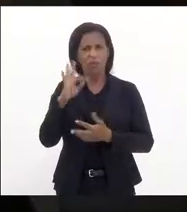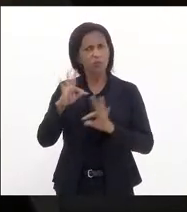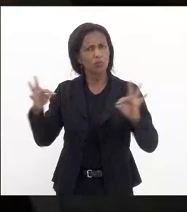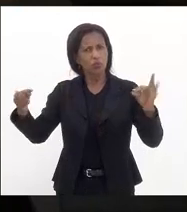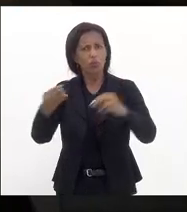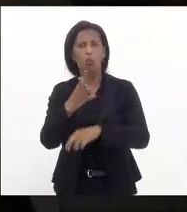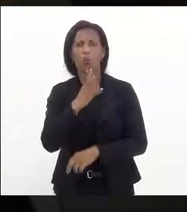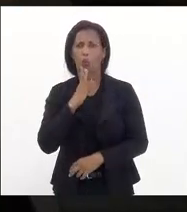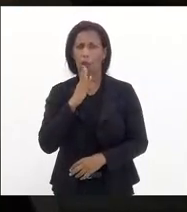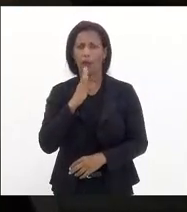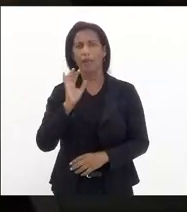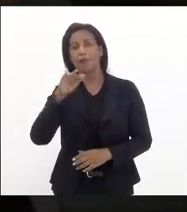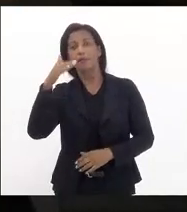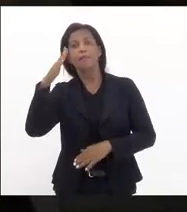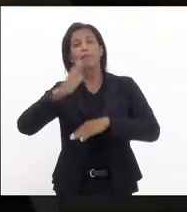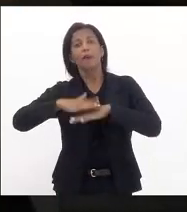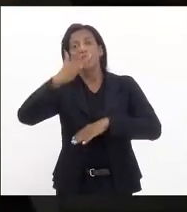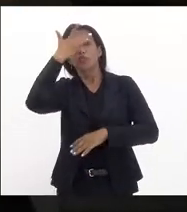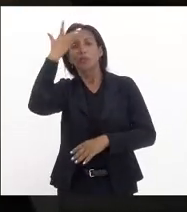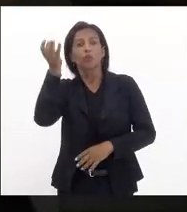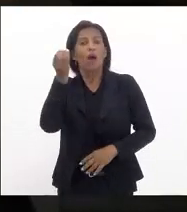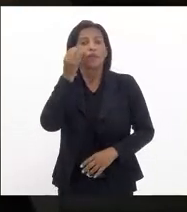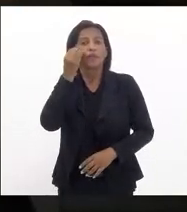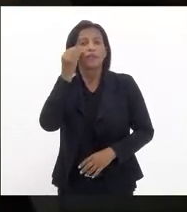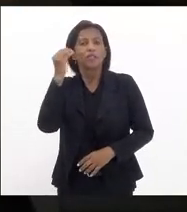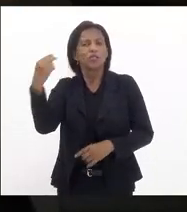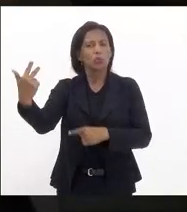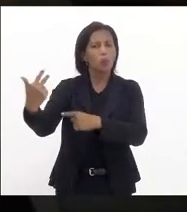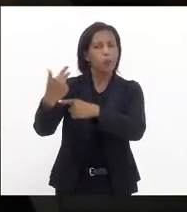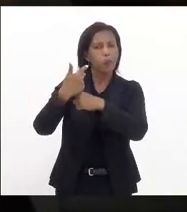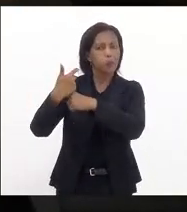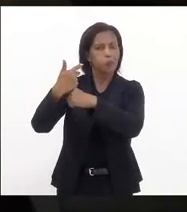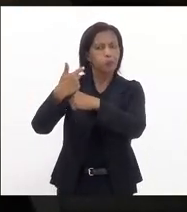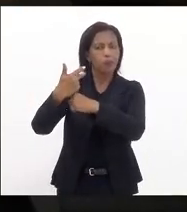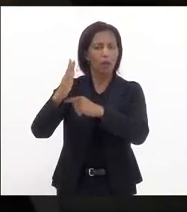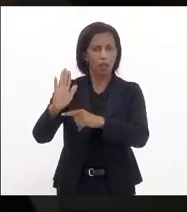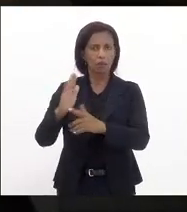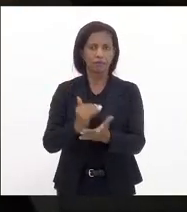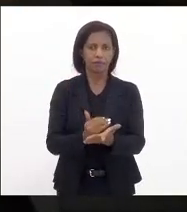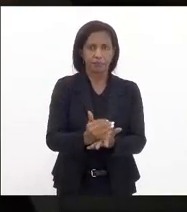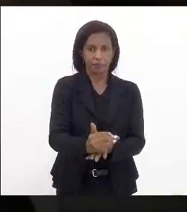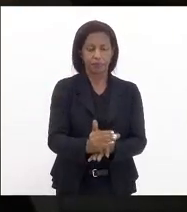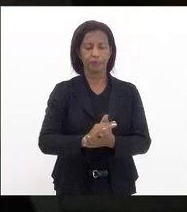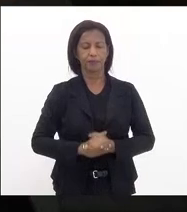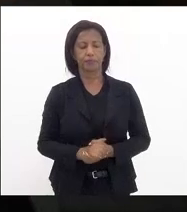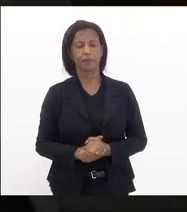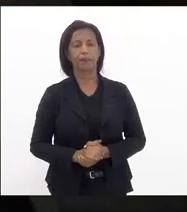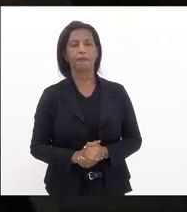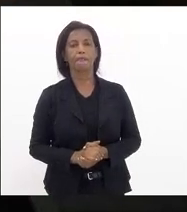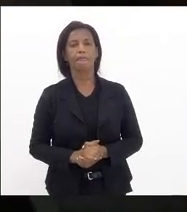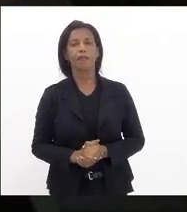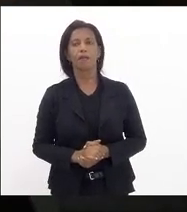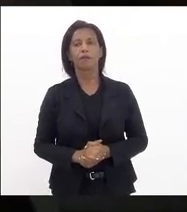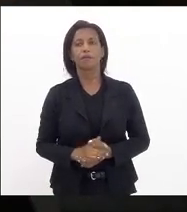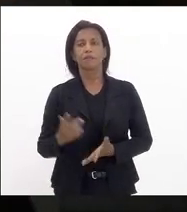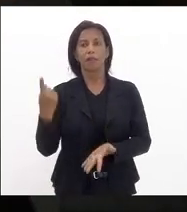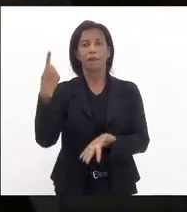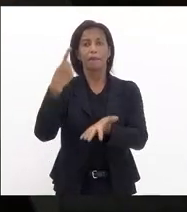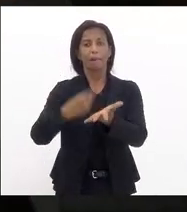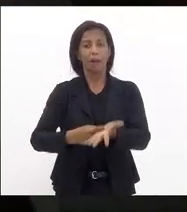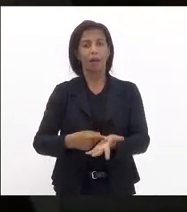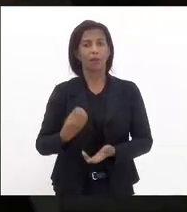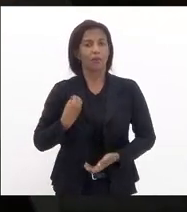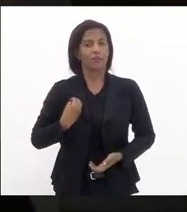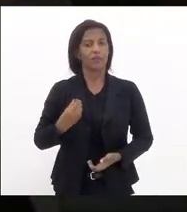faço isso mais para quem nos assiste aqui mas faço essa breve introdução registro a presença entre nós aqui no